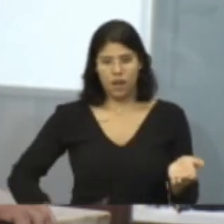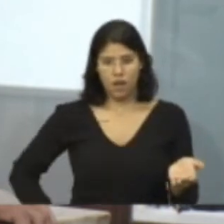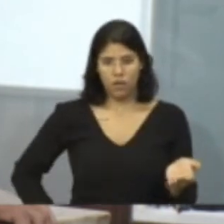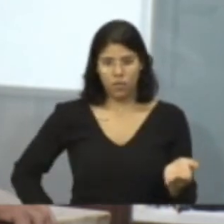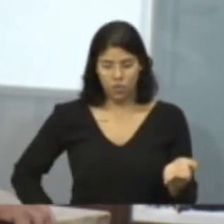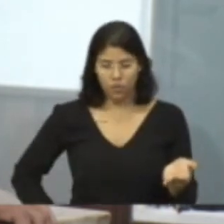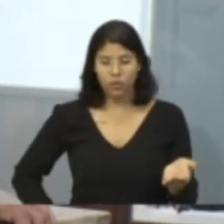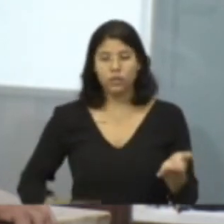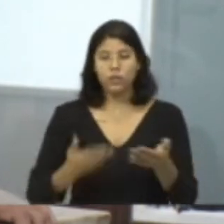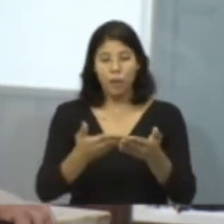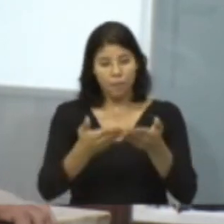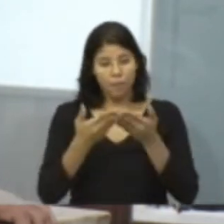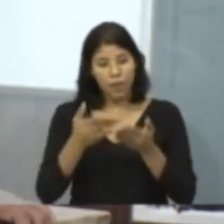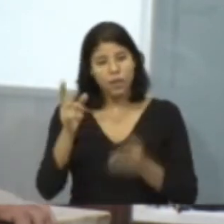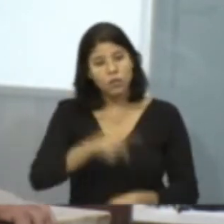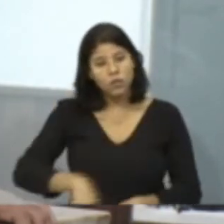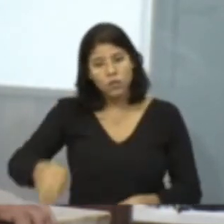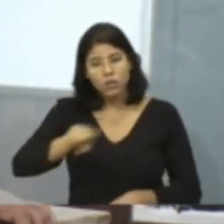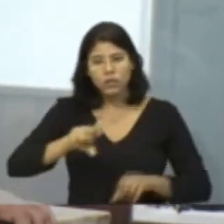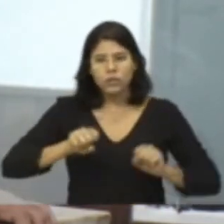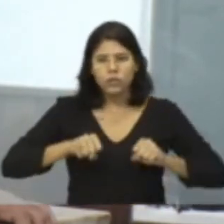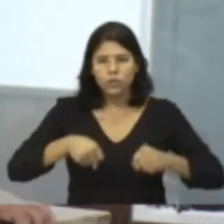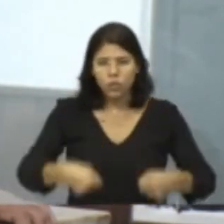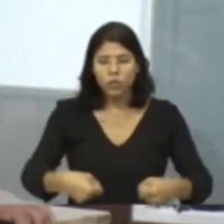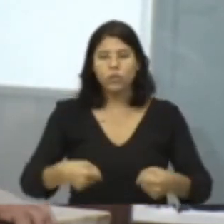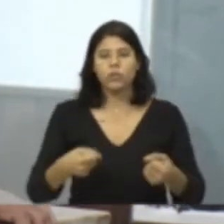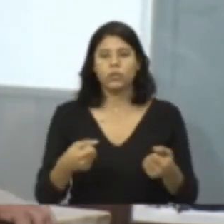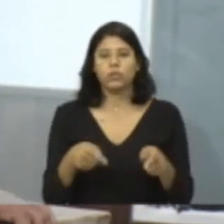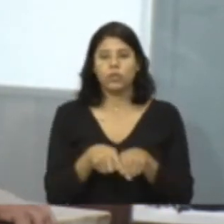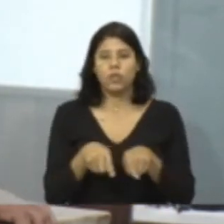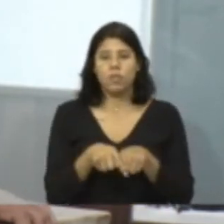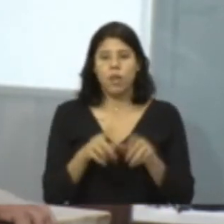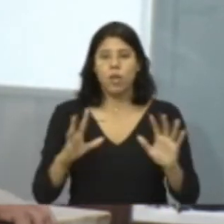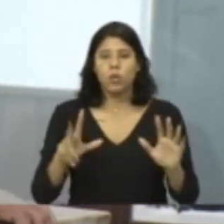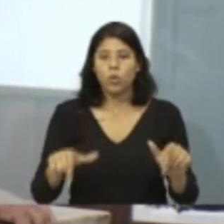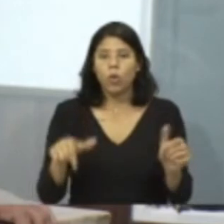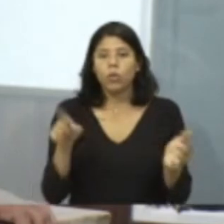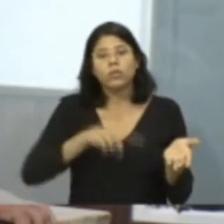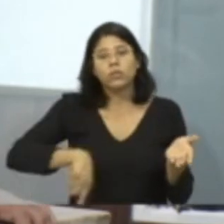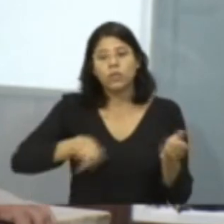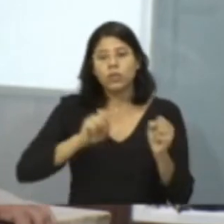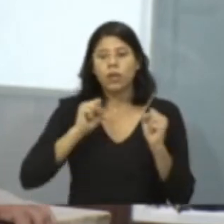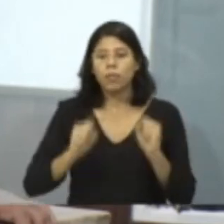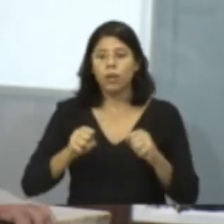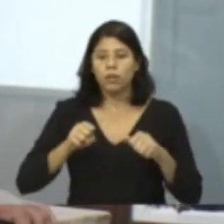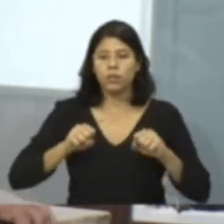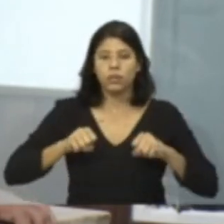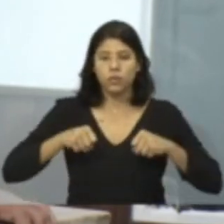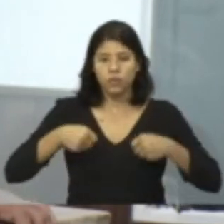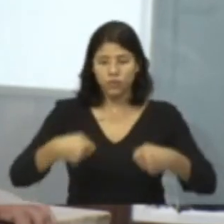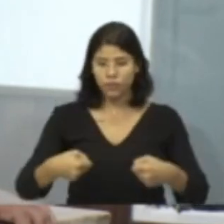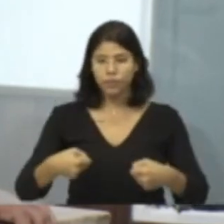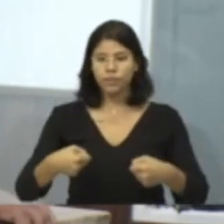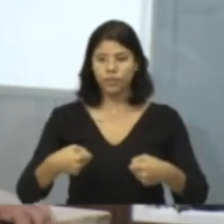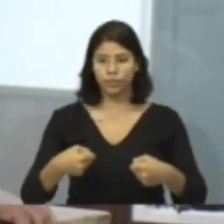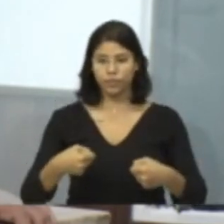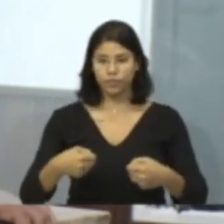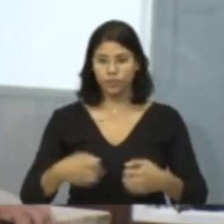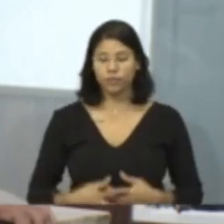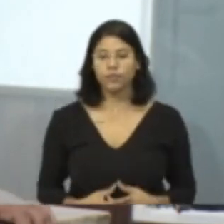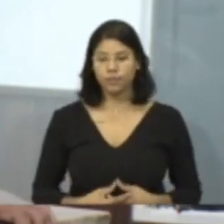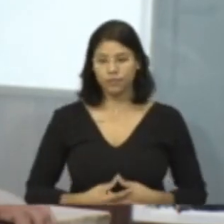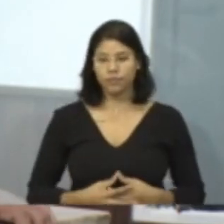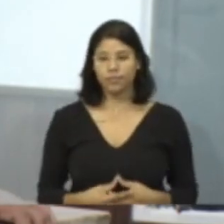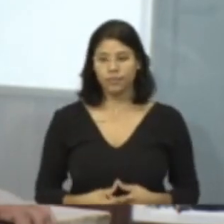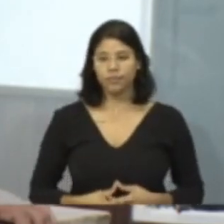peço a todos vocês o empenho, peço que todos aqui possam se dedicar o máximo